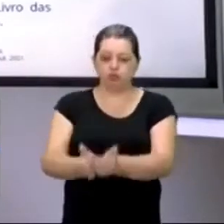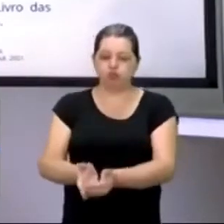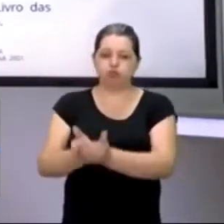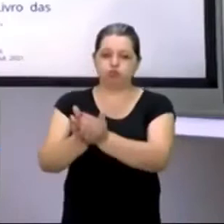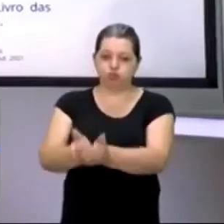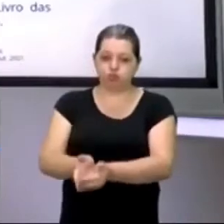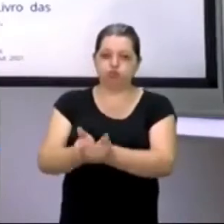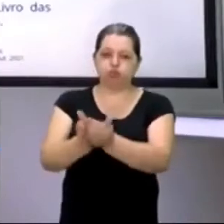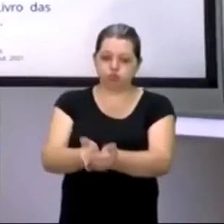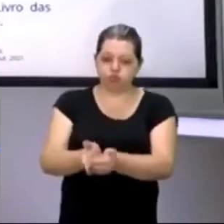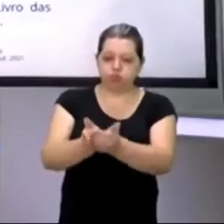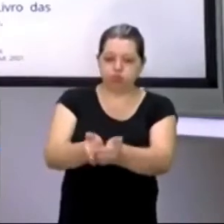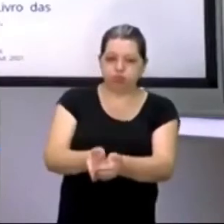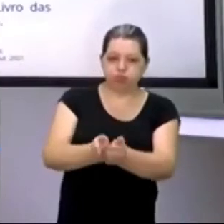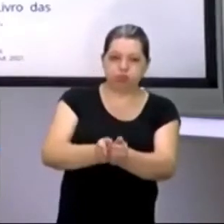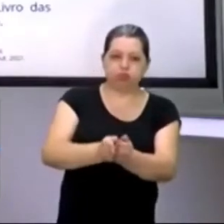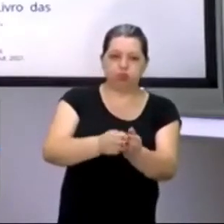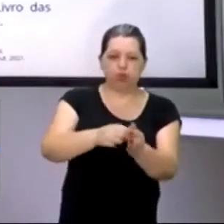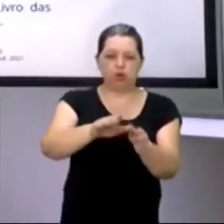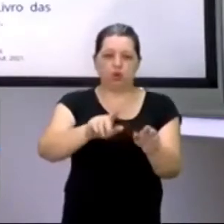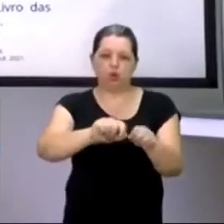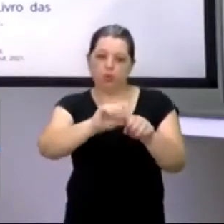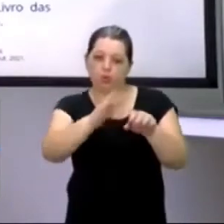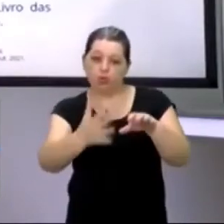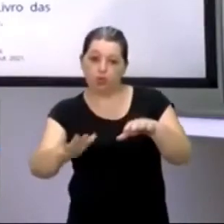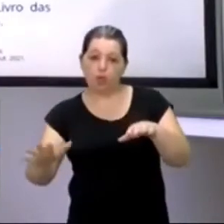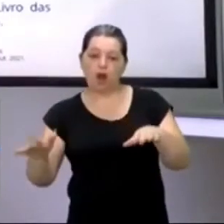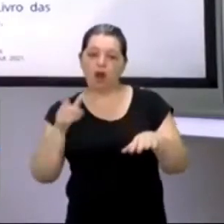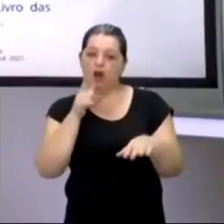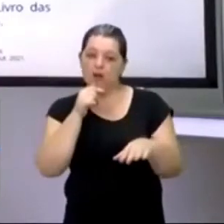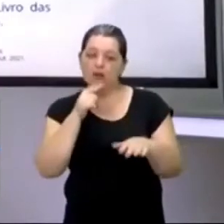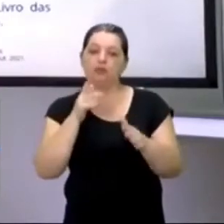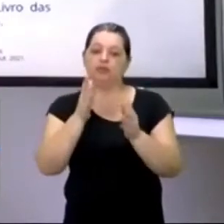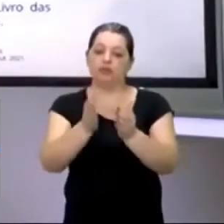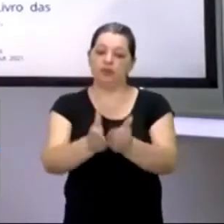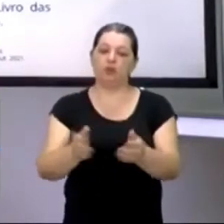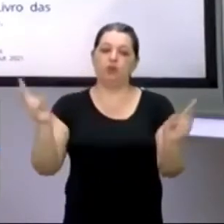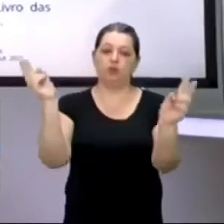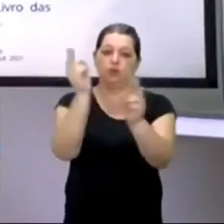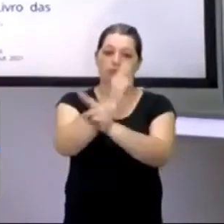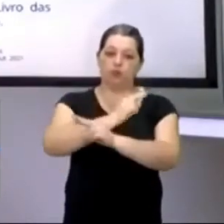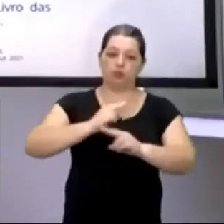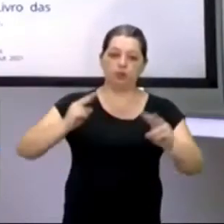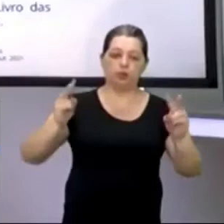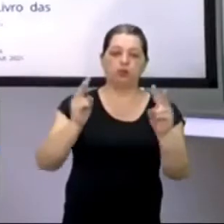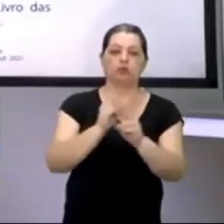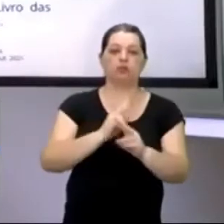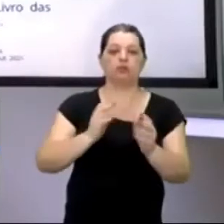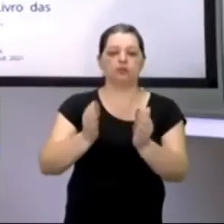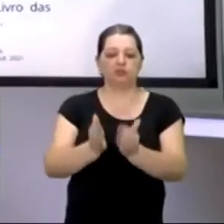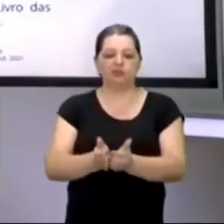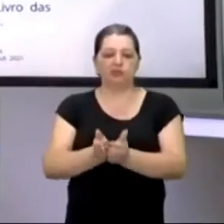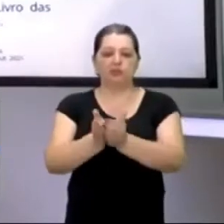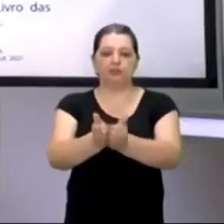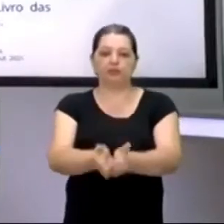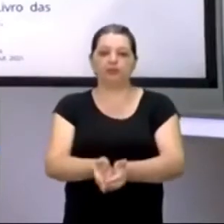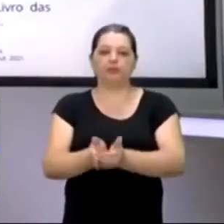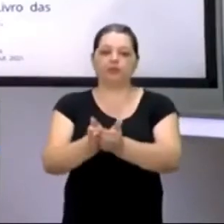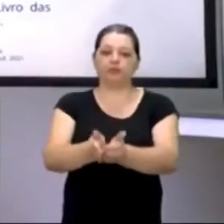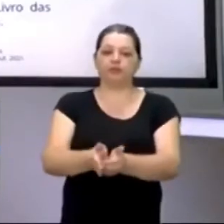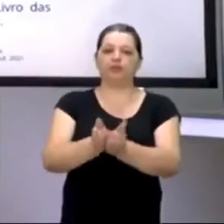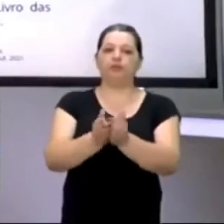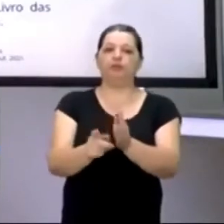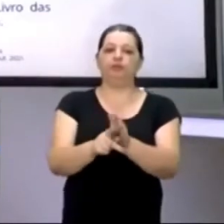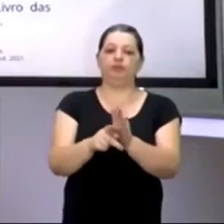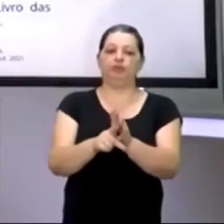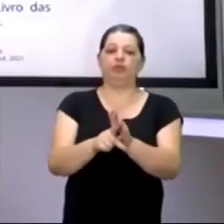dentro do mar, eles pegavam as correntes marítimas e iam para o circo navegando por baixo da